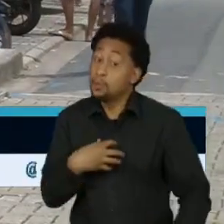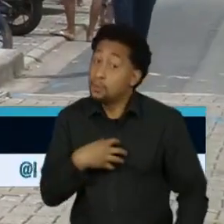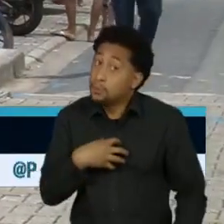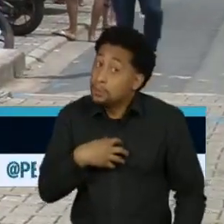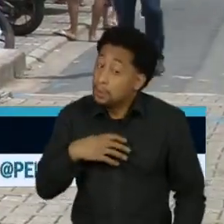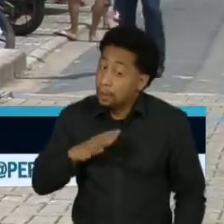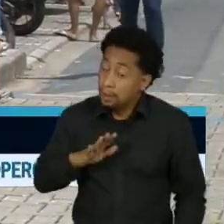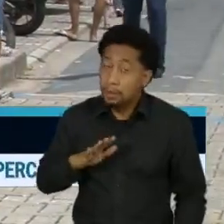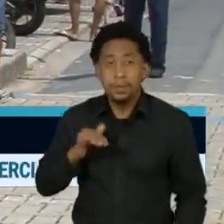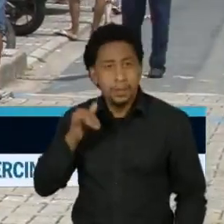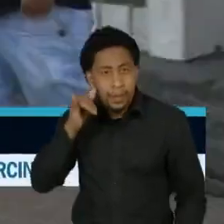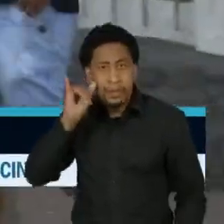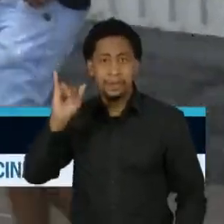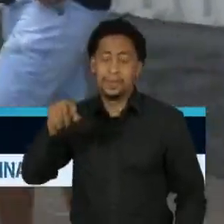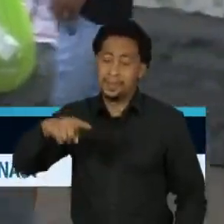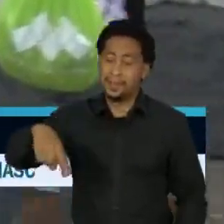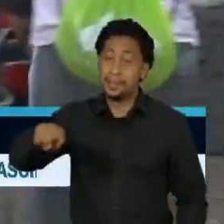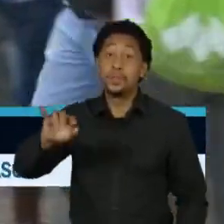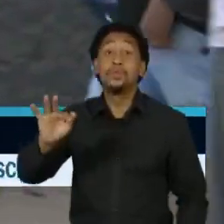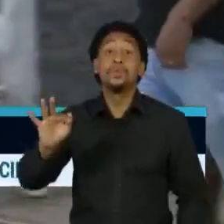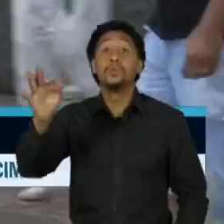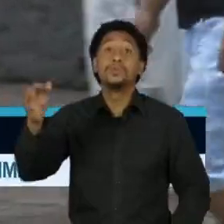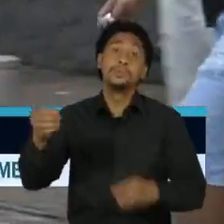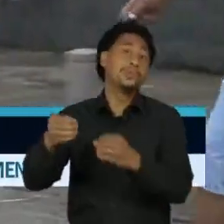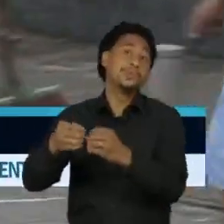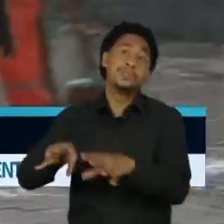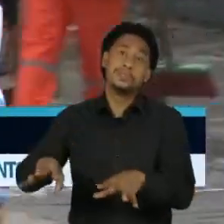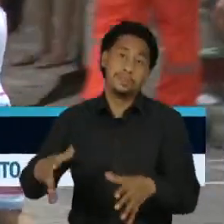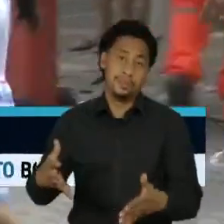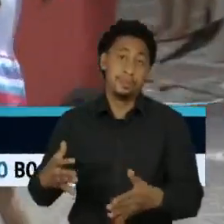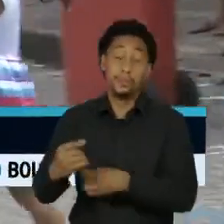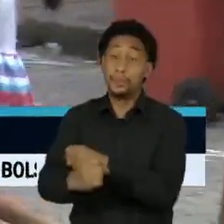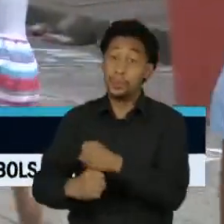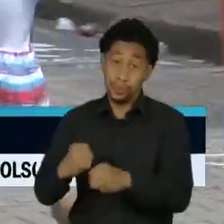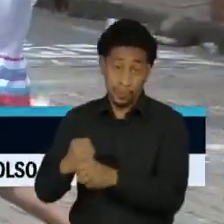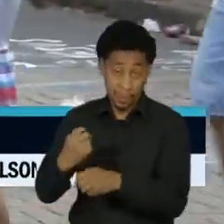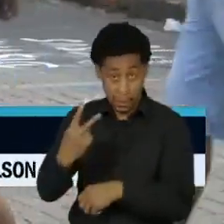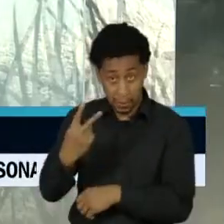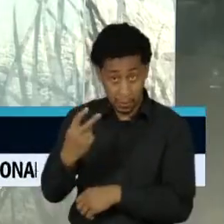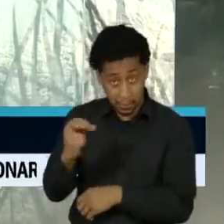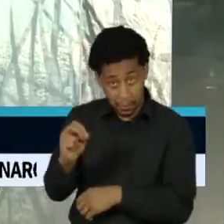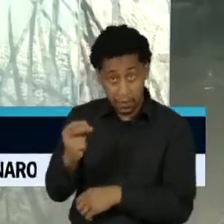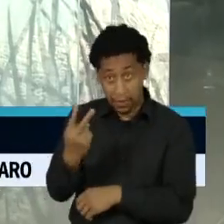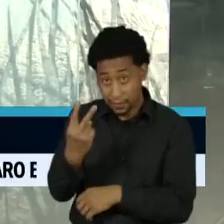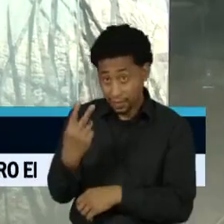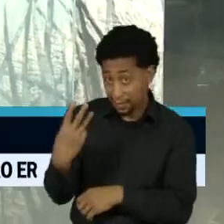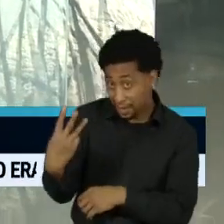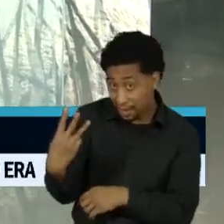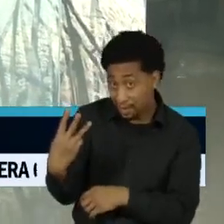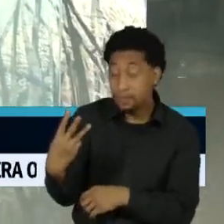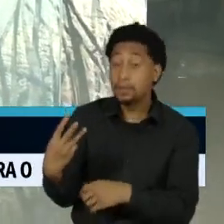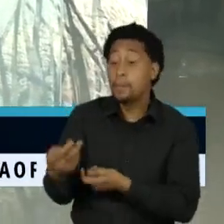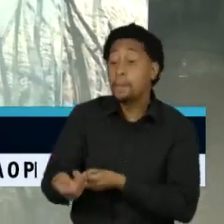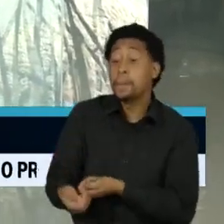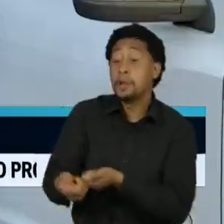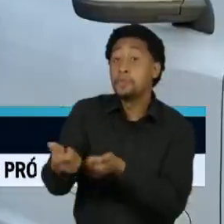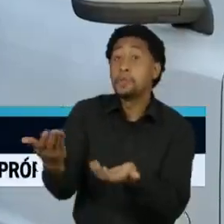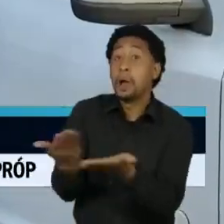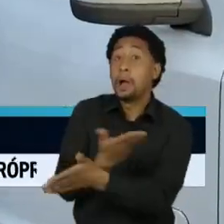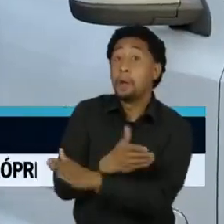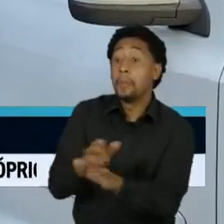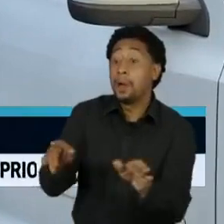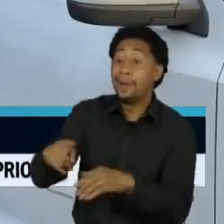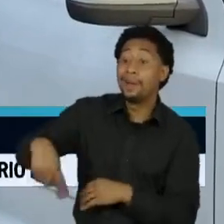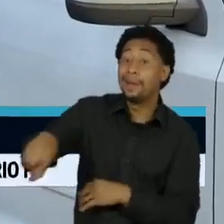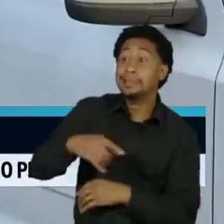realmente não as prejudique, que depois no ano que vem, quando o auxílio acabar, por exemplo, elas só sobrem com as dívidas.